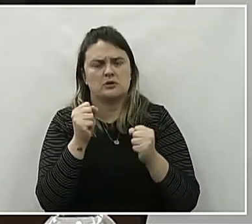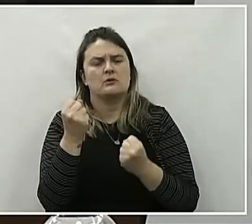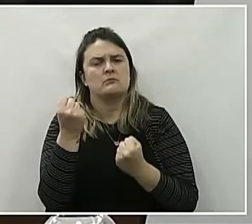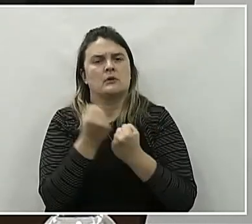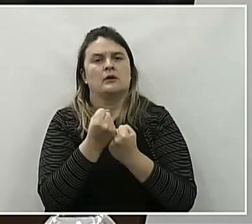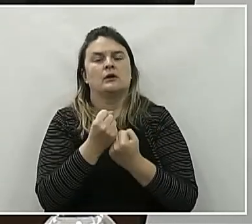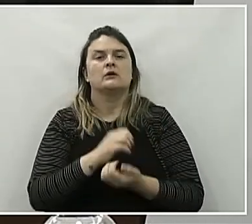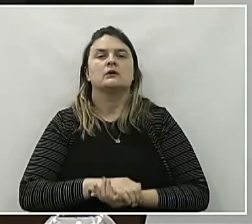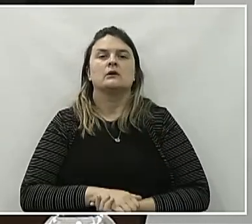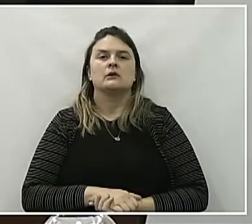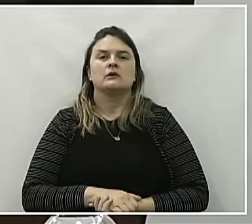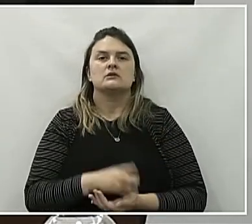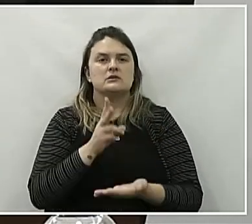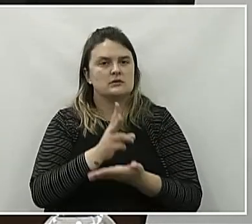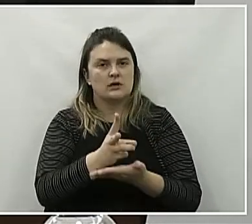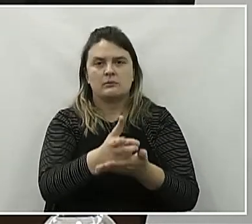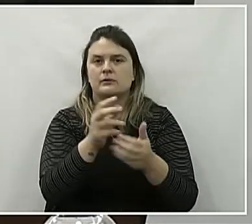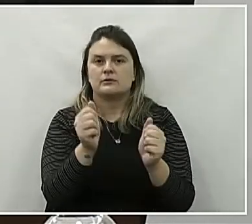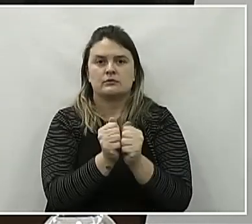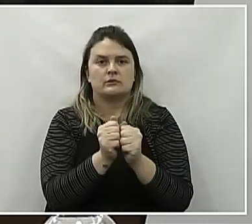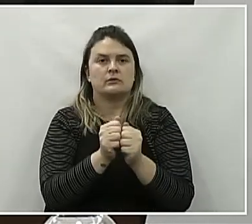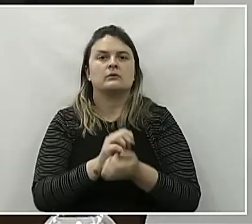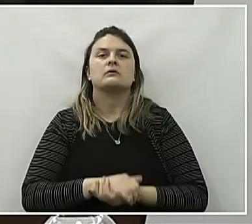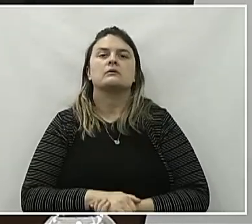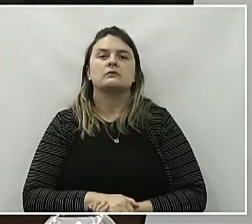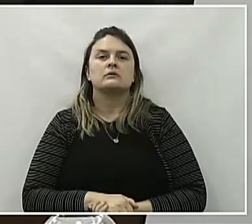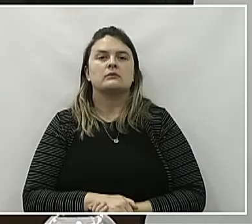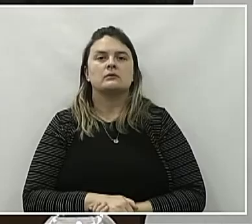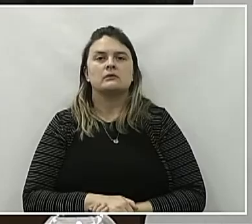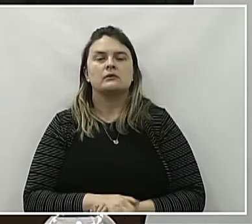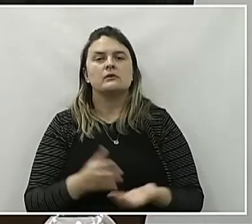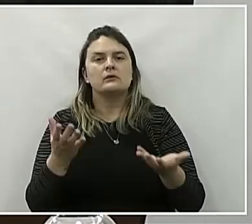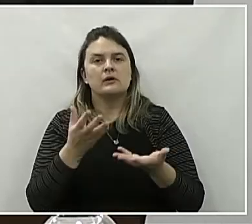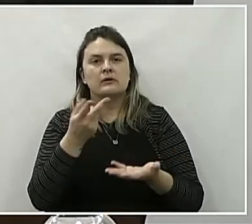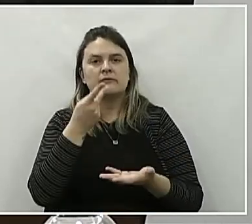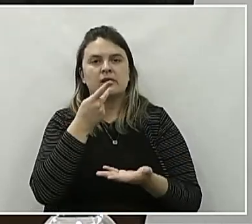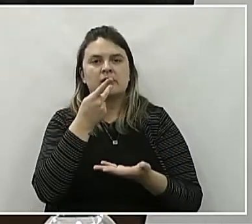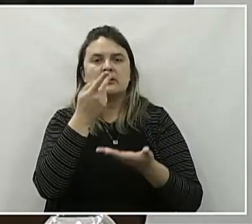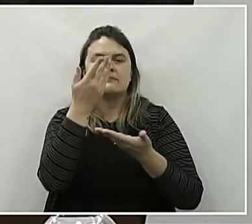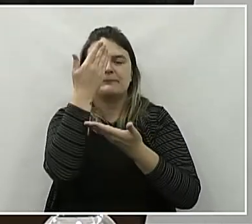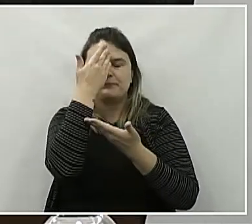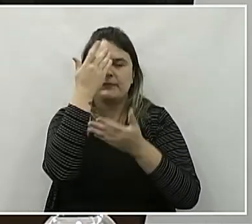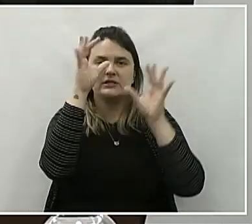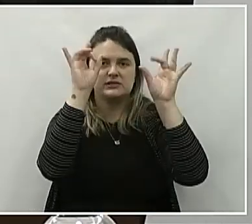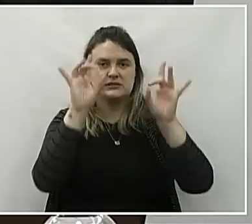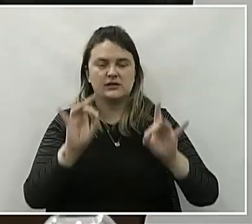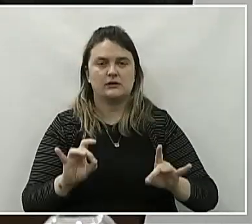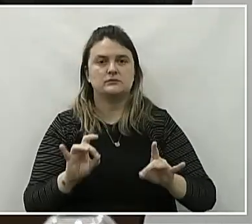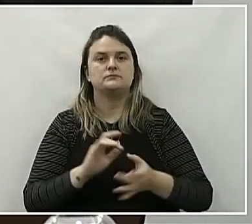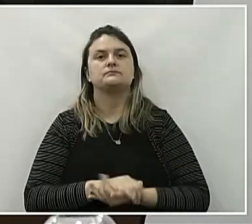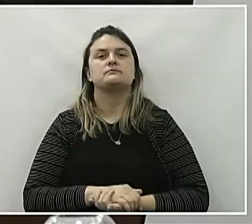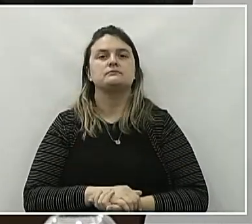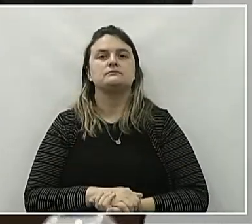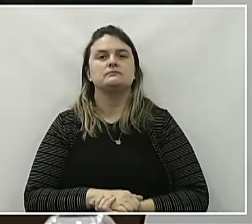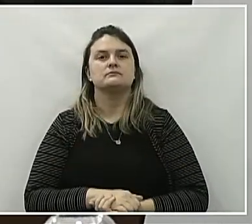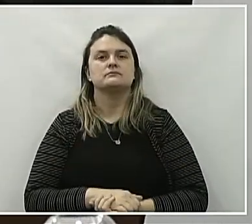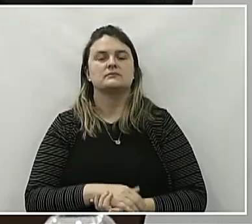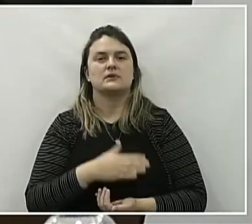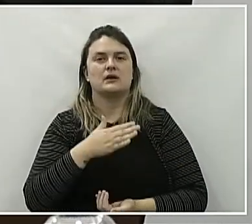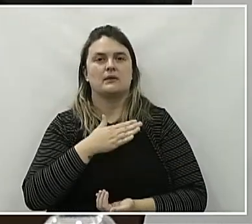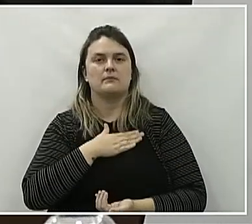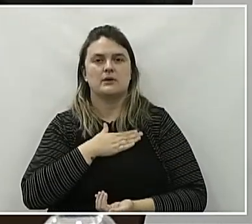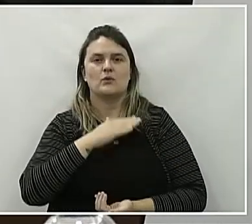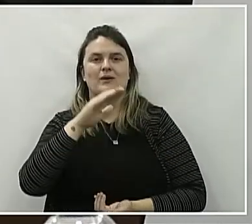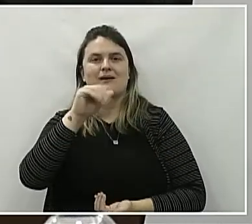gente está juntos, sempre estivemos juntos. E quero deixar um agradecimento especial ao meu cabo eleitoral